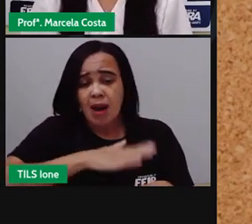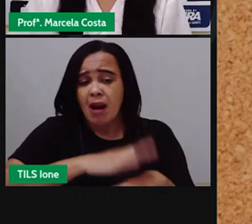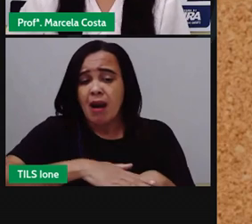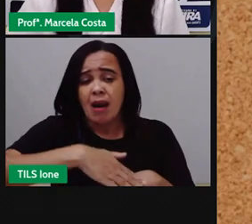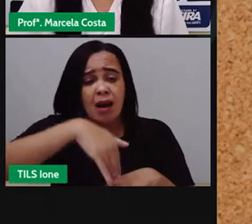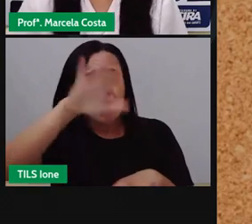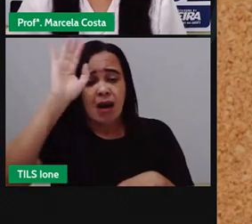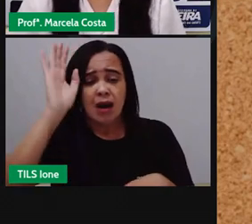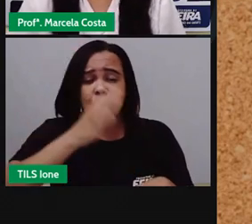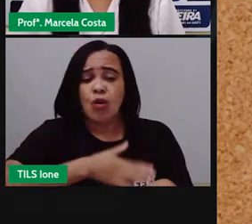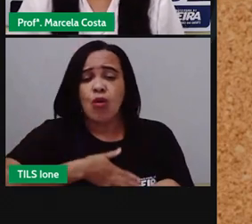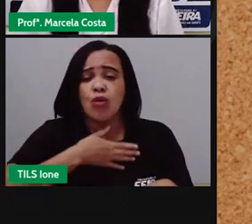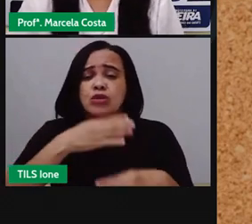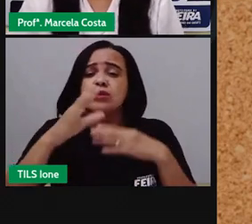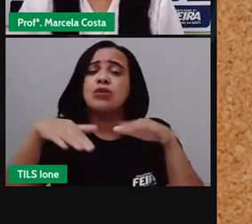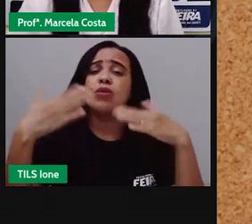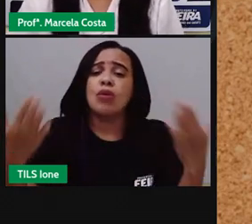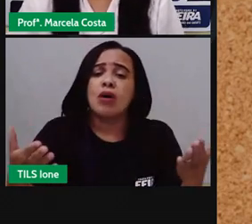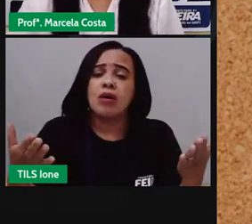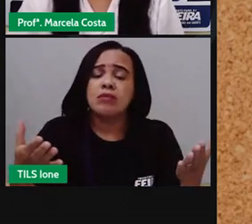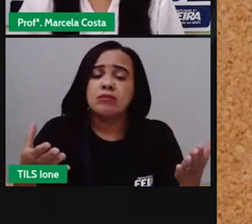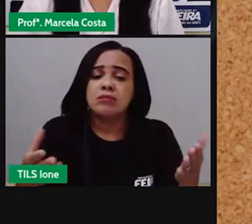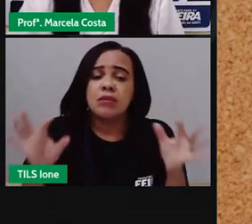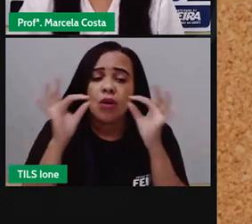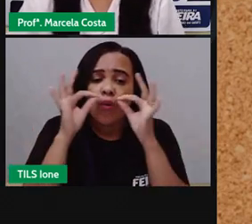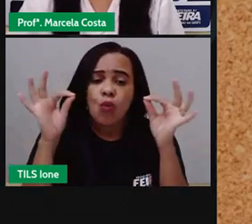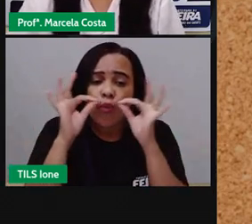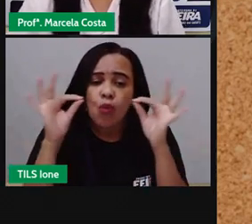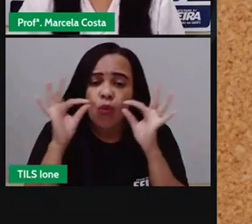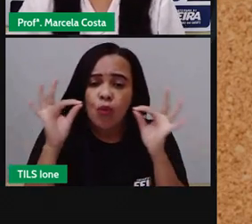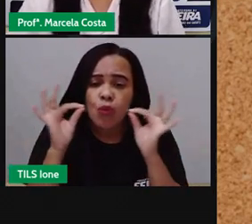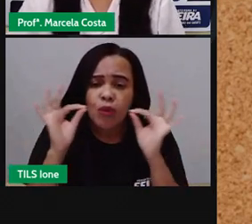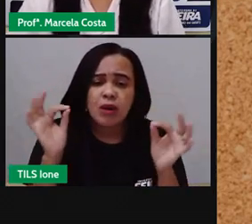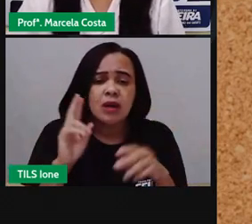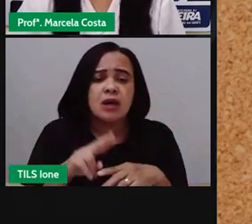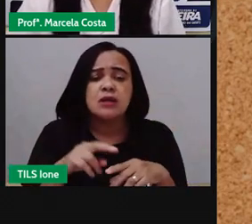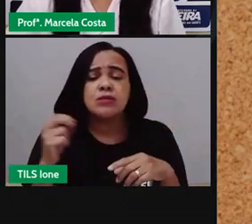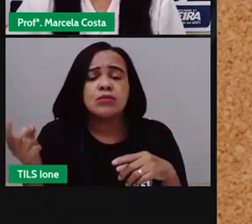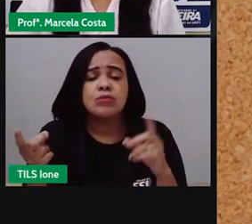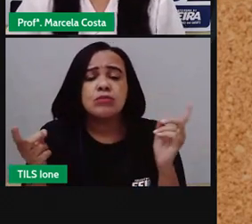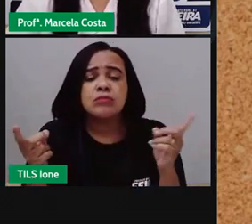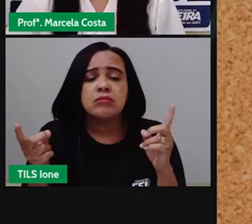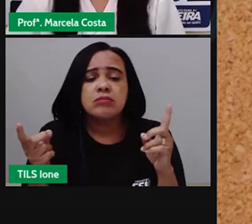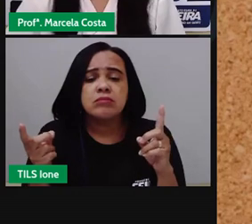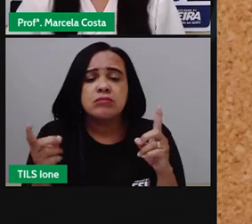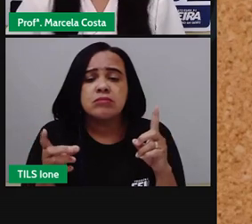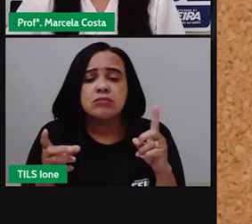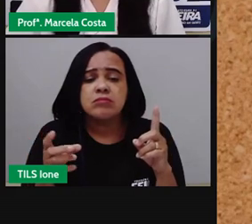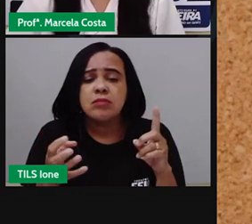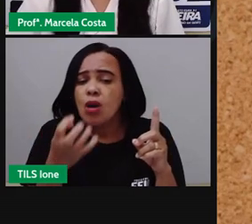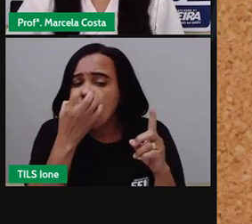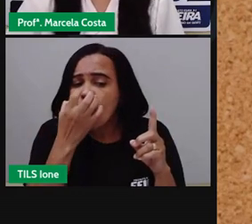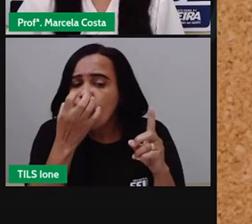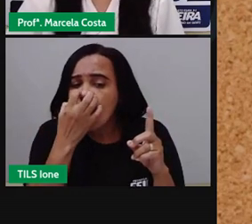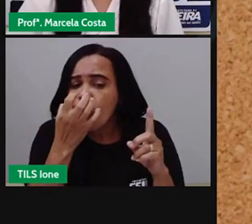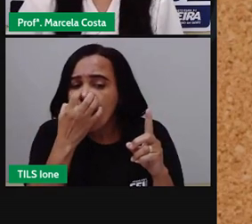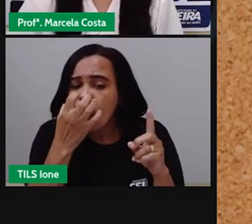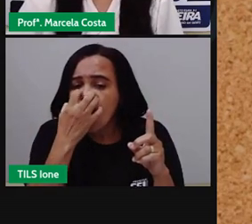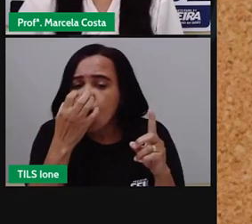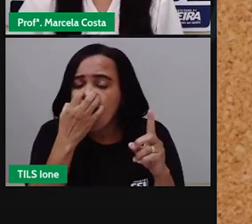gato é o cachorro